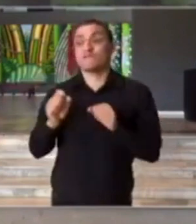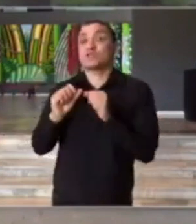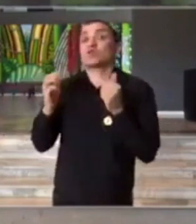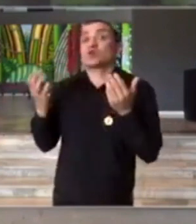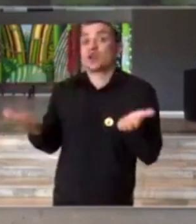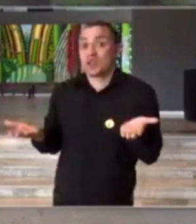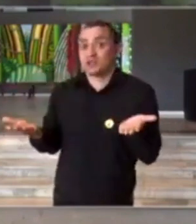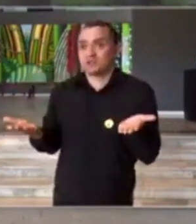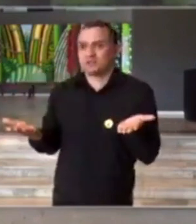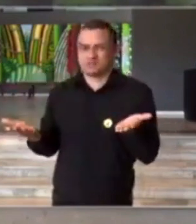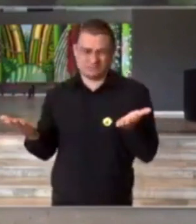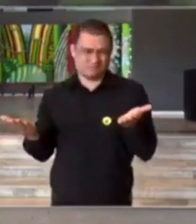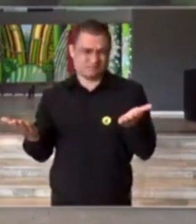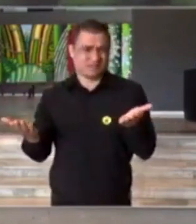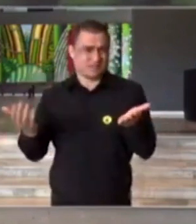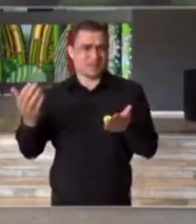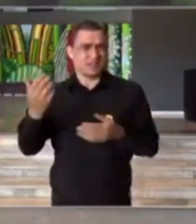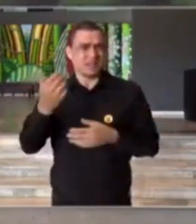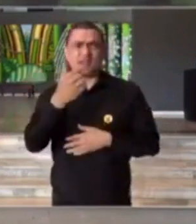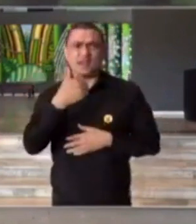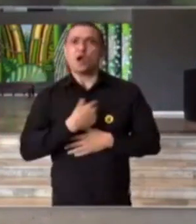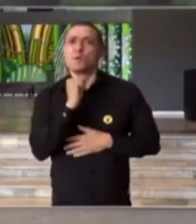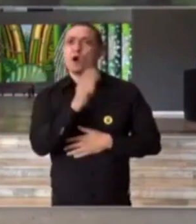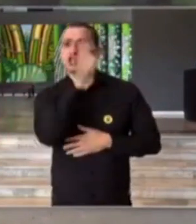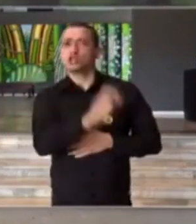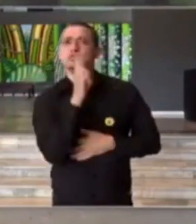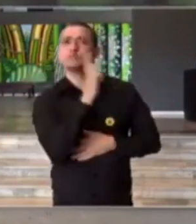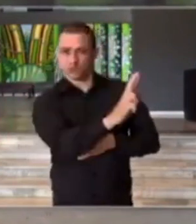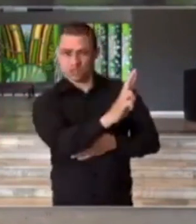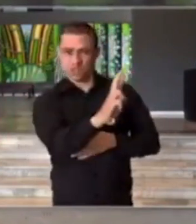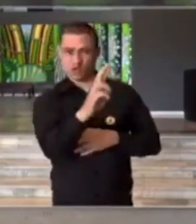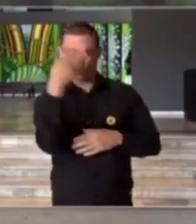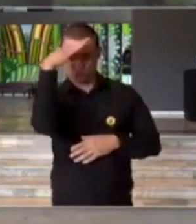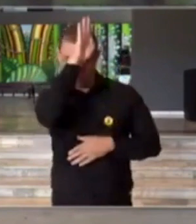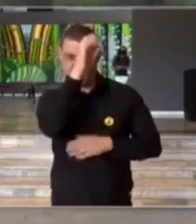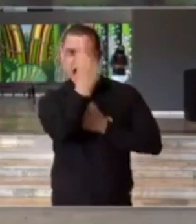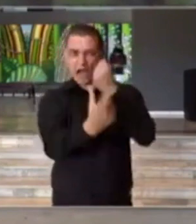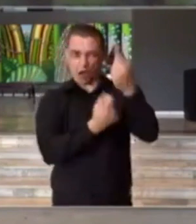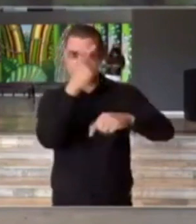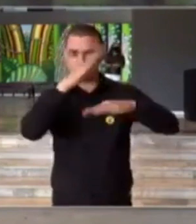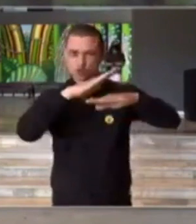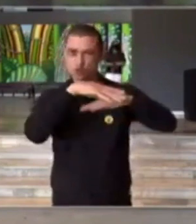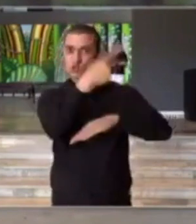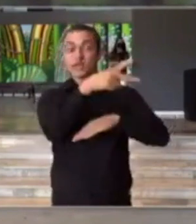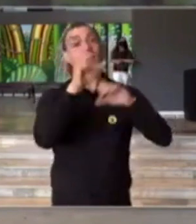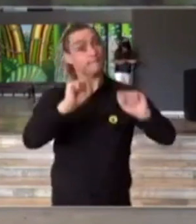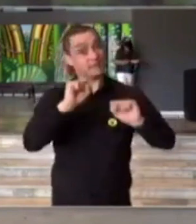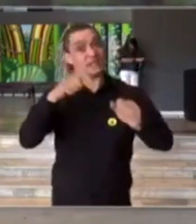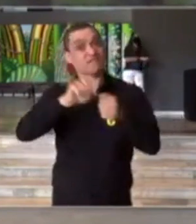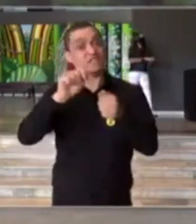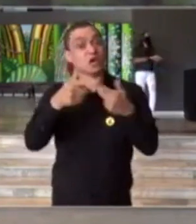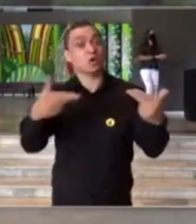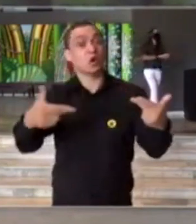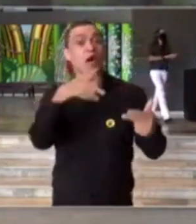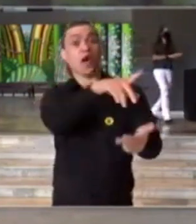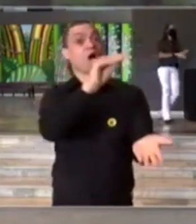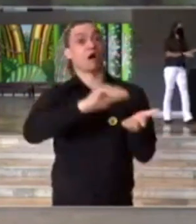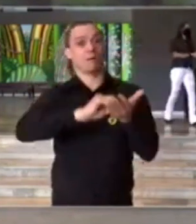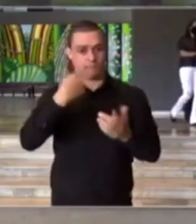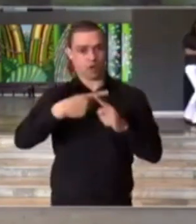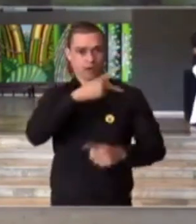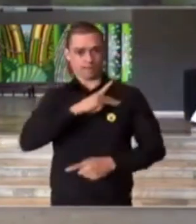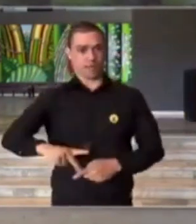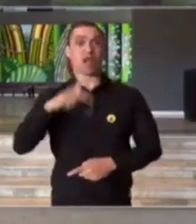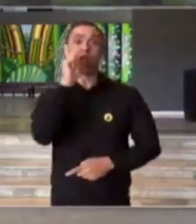Eu posso enumerar, presidente Jair Bolsonaro, algumas atitudes que o senhor já deveria ter tomado como presidente da